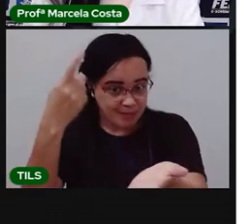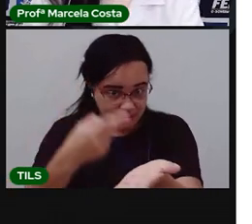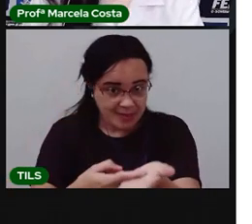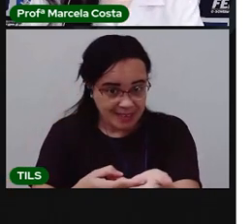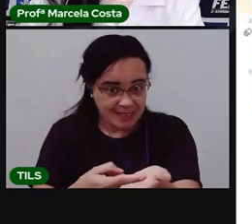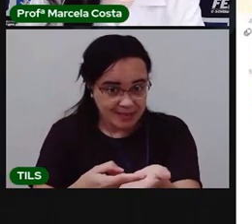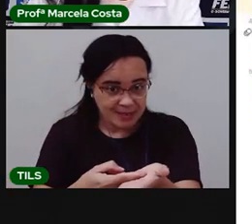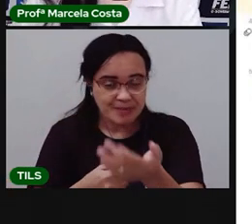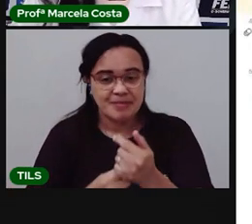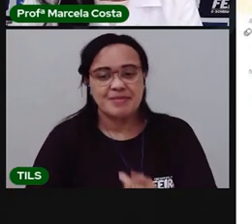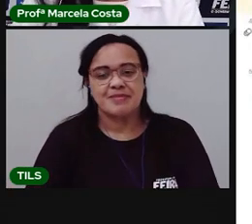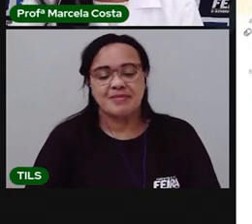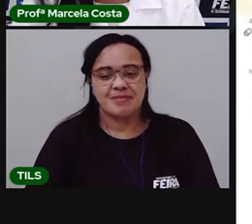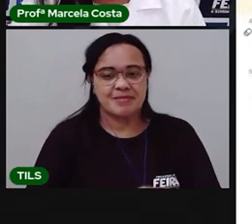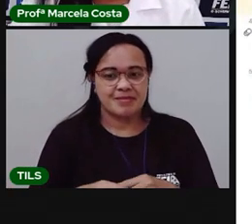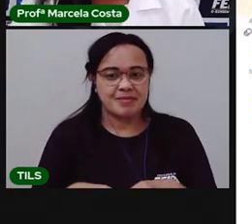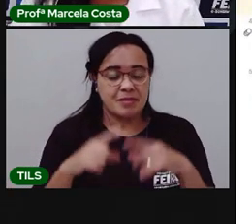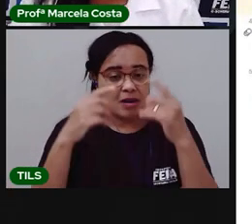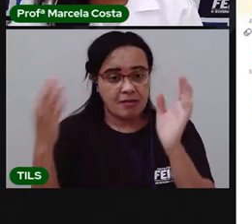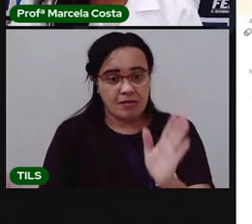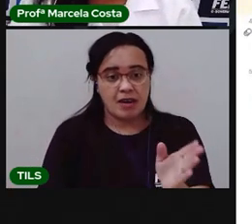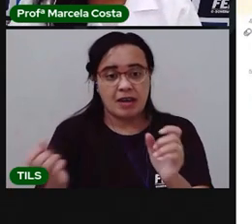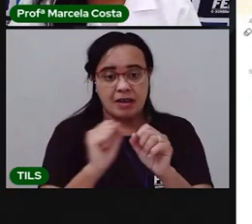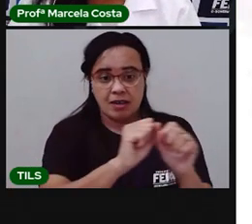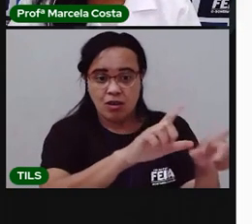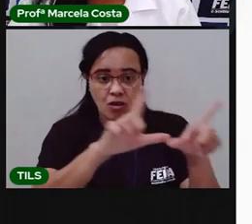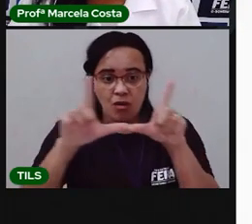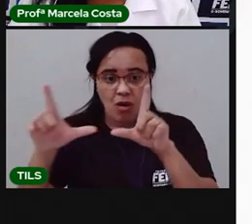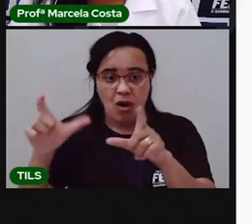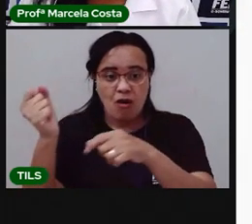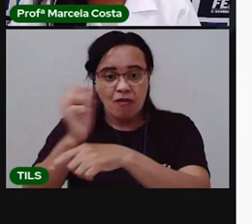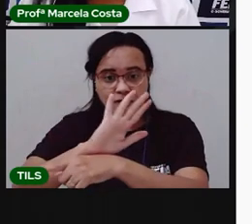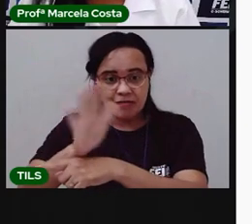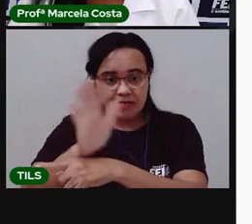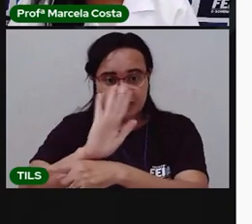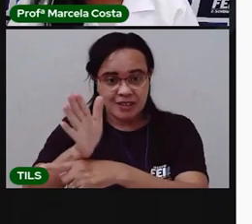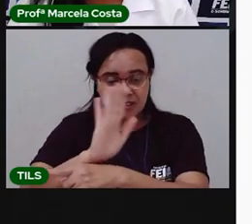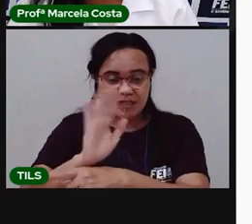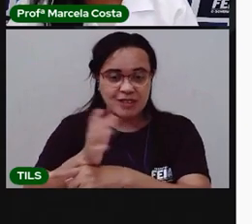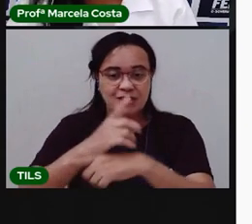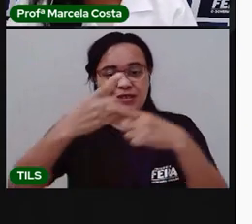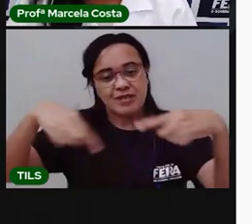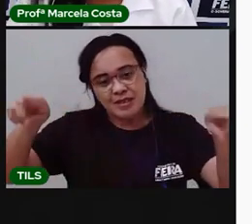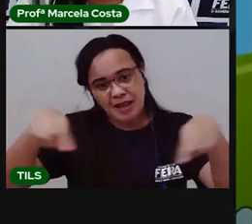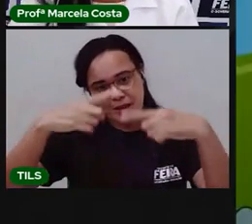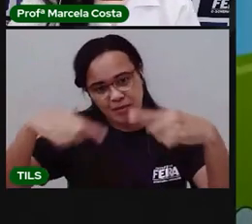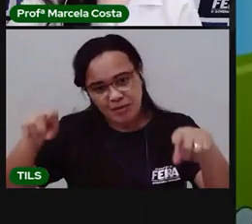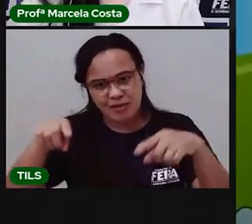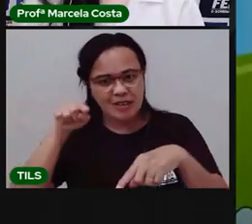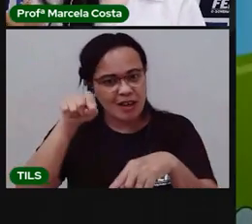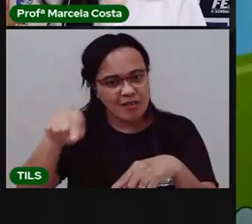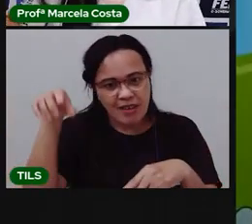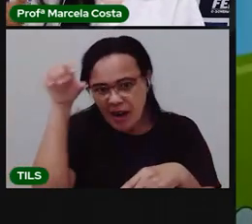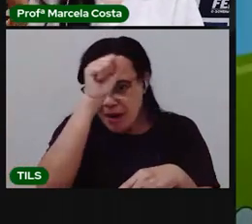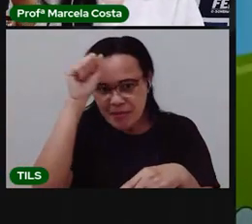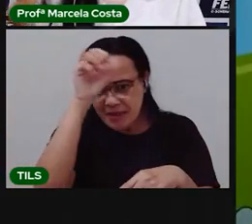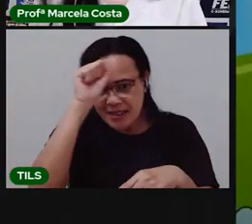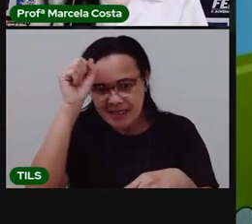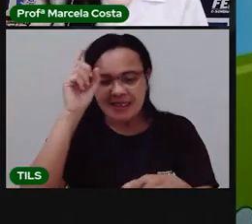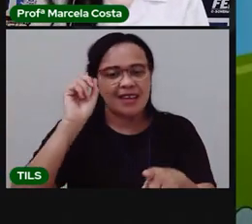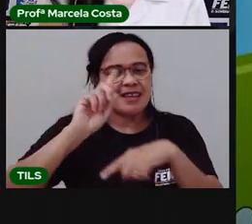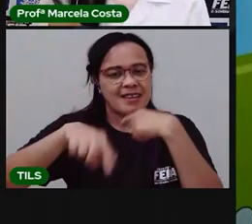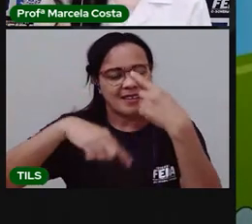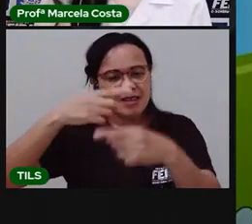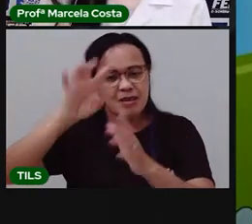Vou botar a música, um videozinho curto dessa música, para você aprender o ritmo, e depois a gente vê o